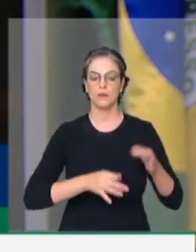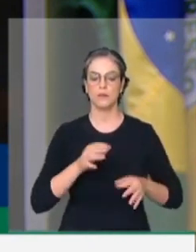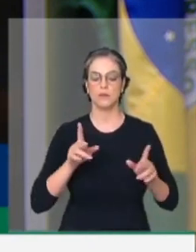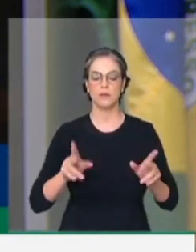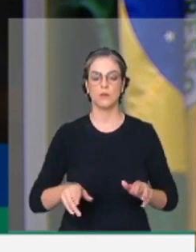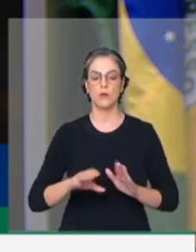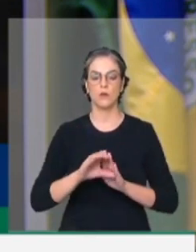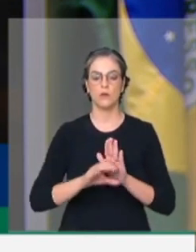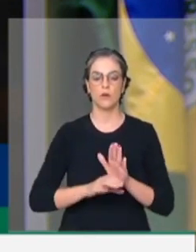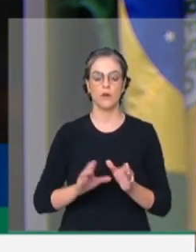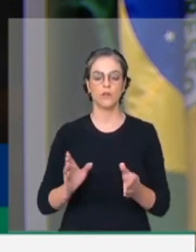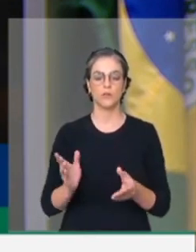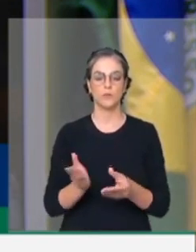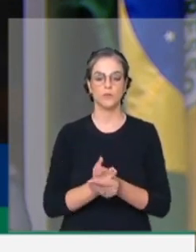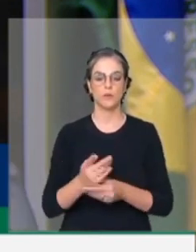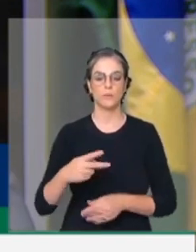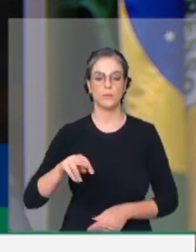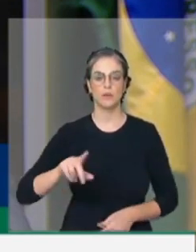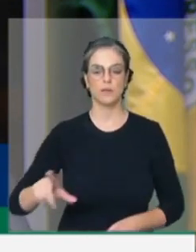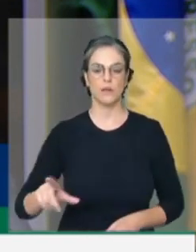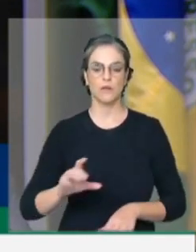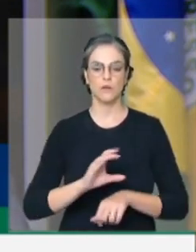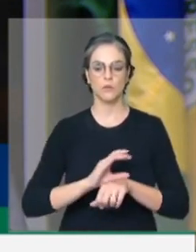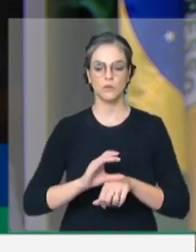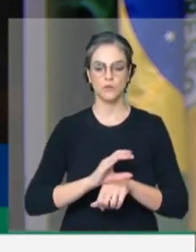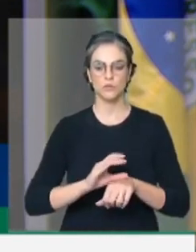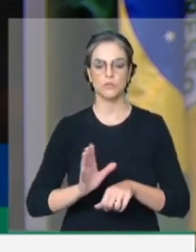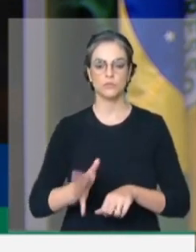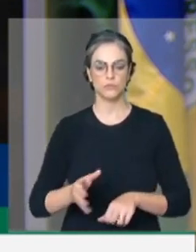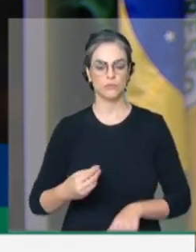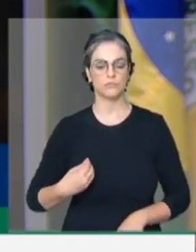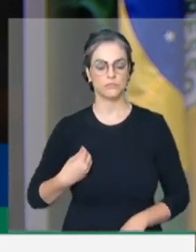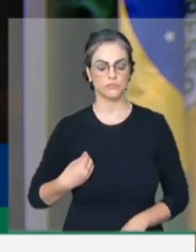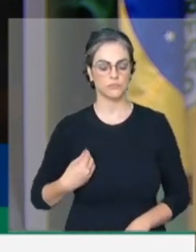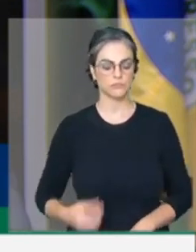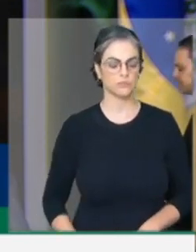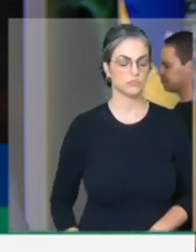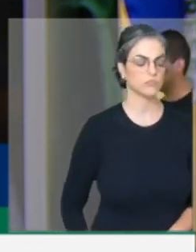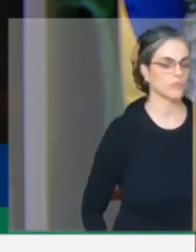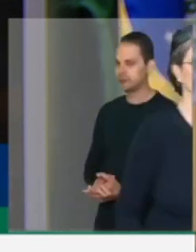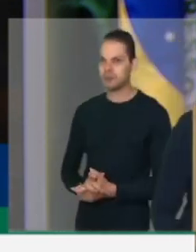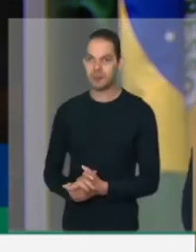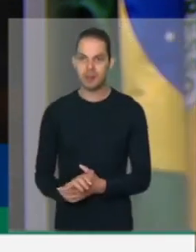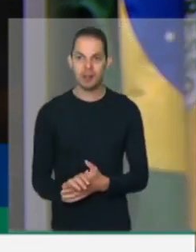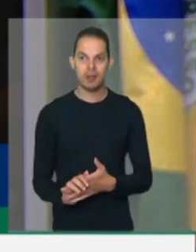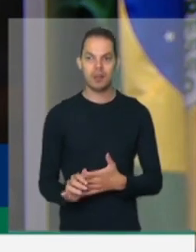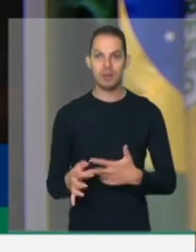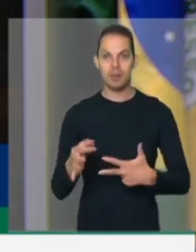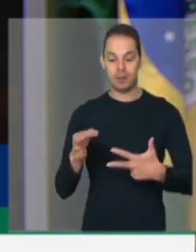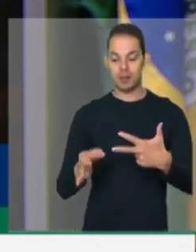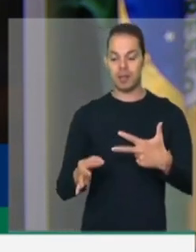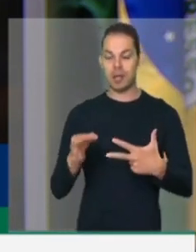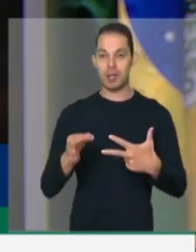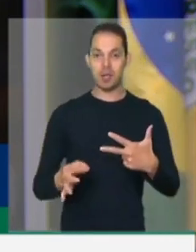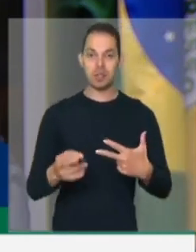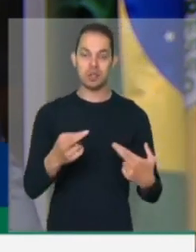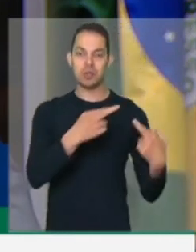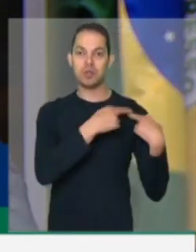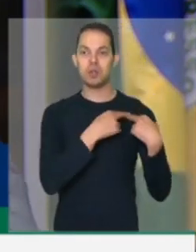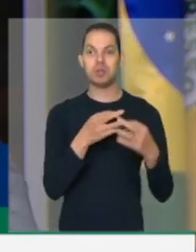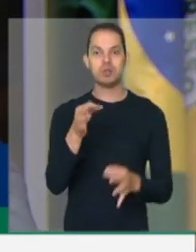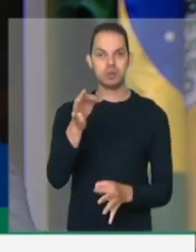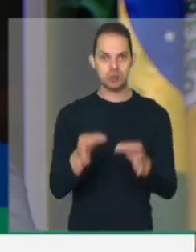de Processo Penal e a nossa Constituição. Ao judiciário, cabe julgar, ao Ministério